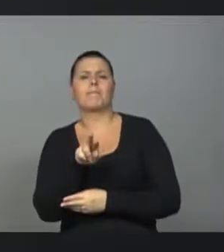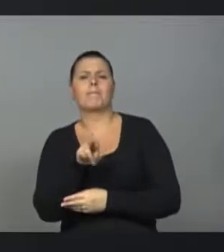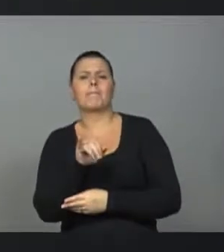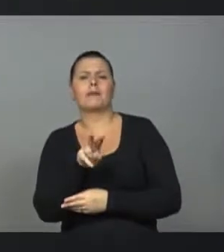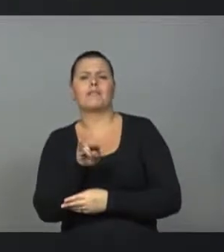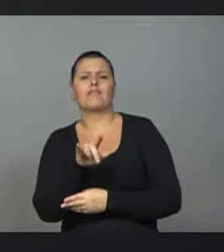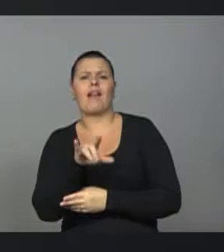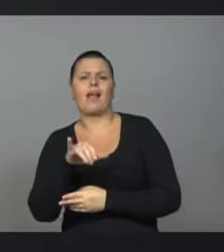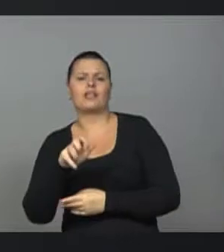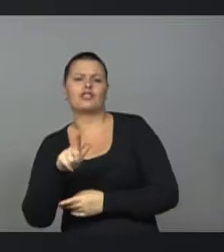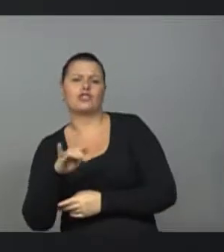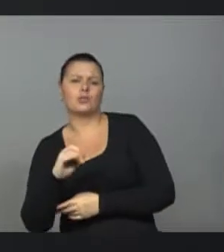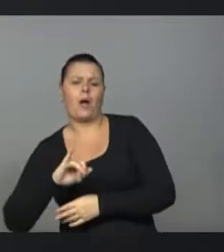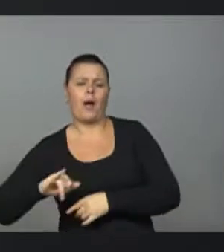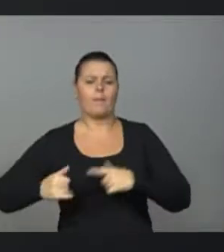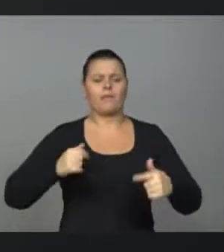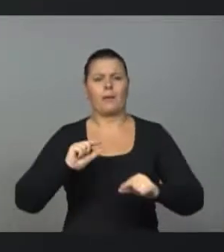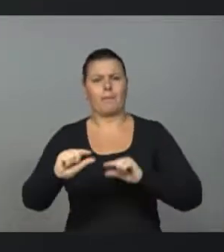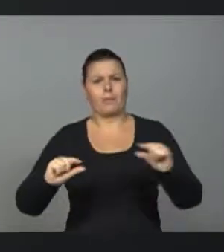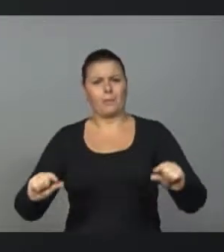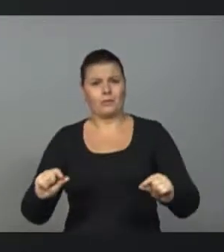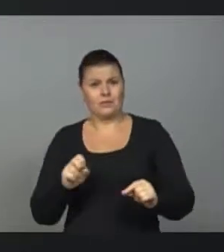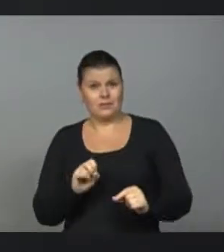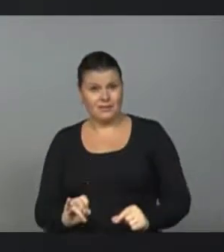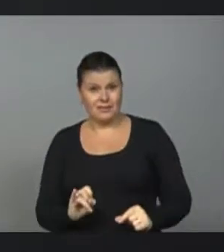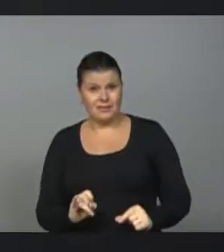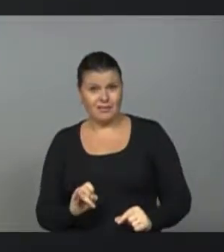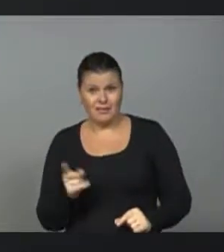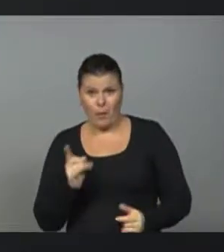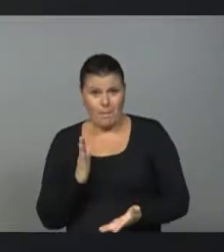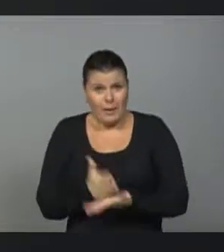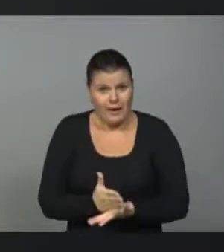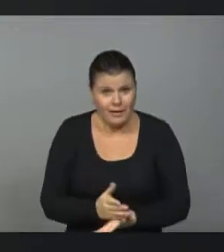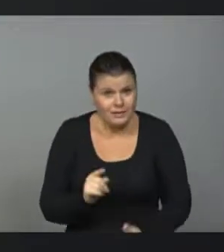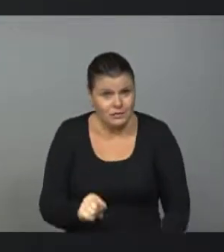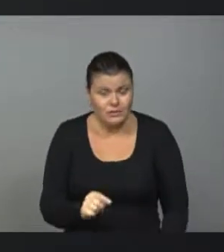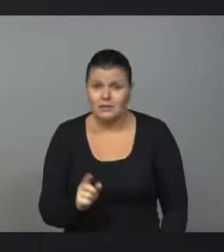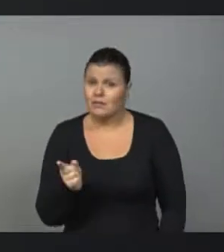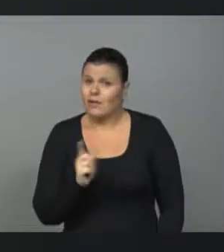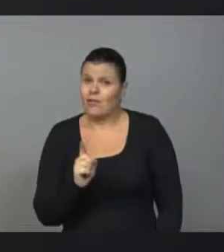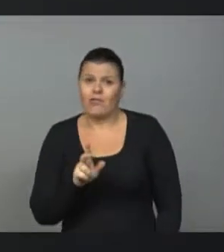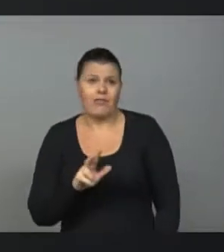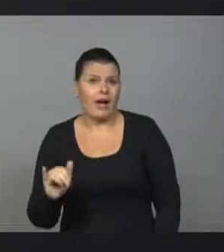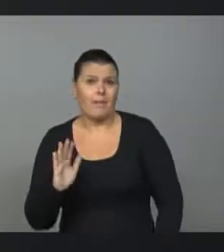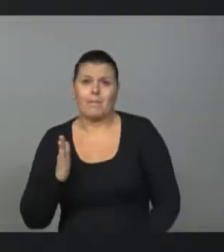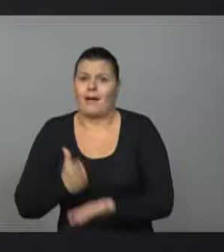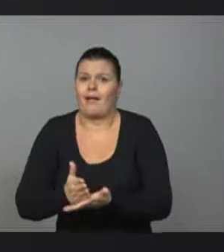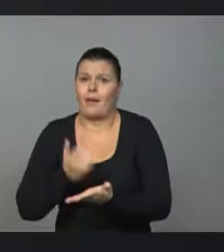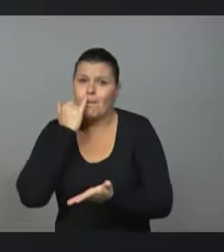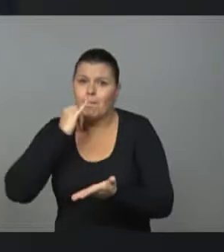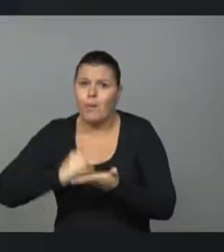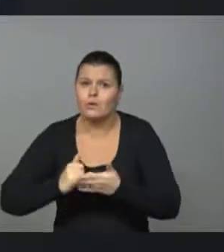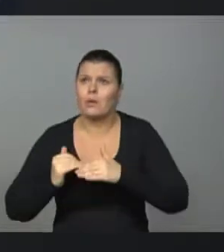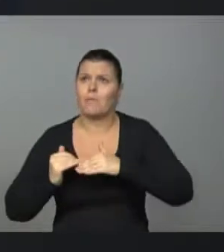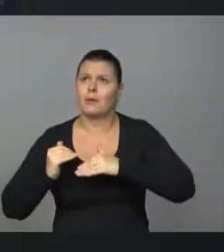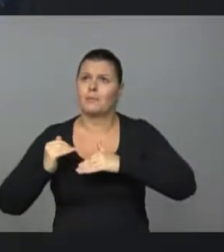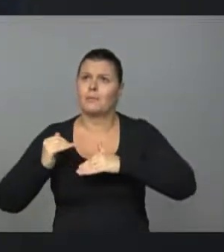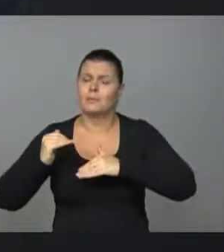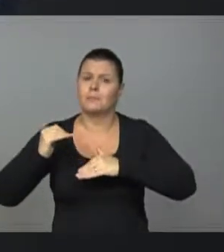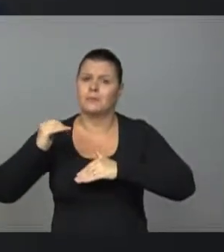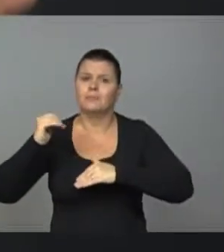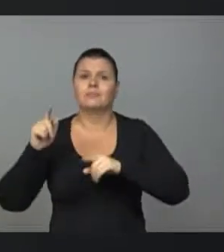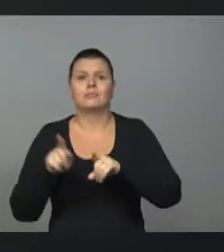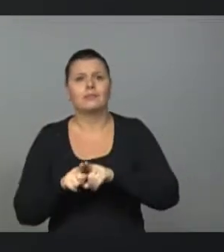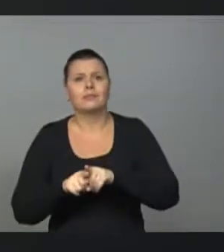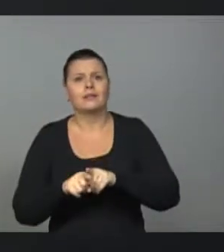Se nós não interrompermos o crescimento da despesa, não haverá possibilidade de interromper a carga tributária crescente e de dar a sinalização de que lá na